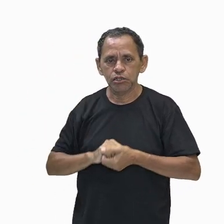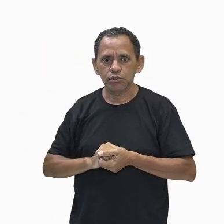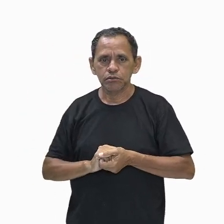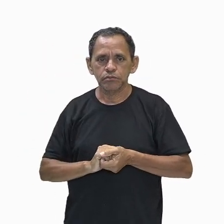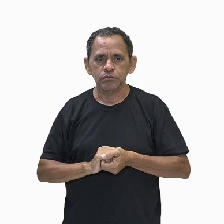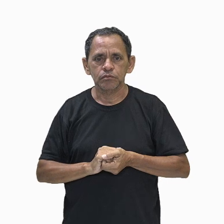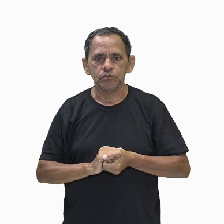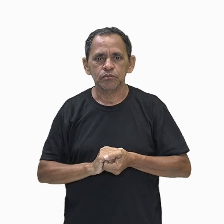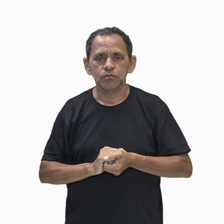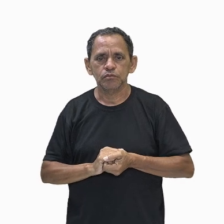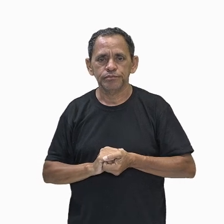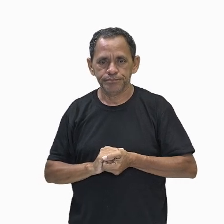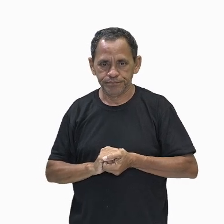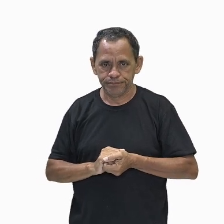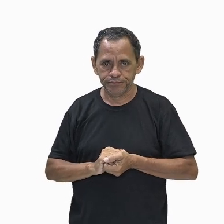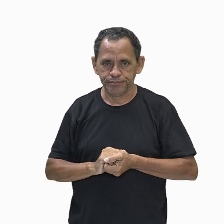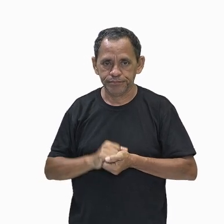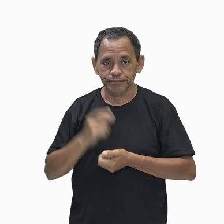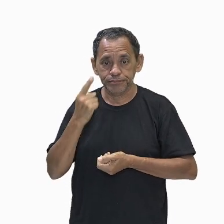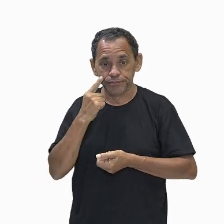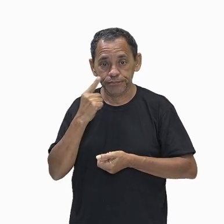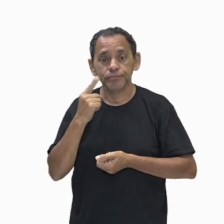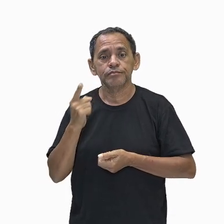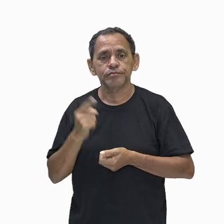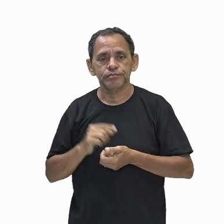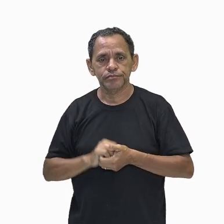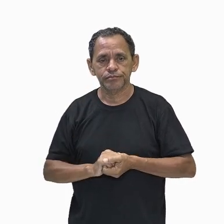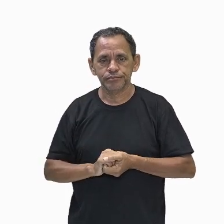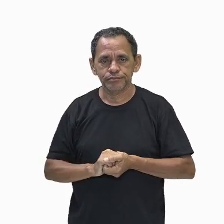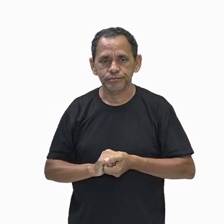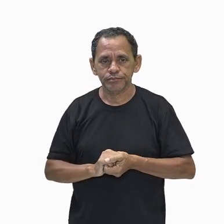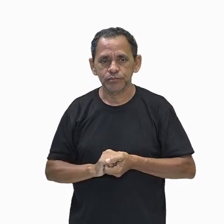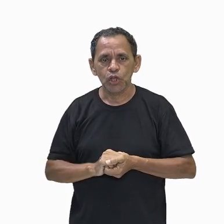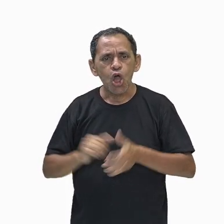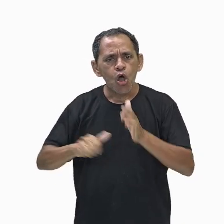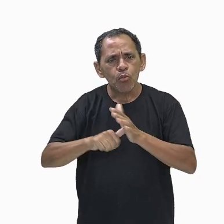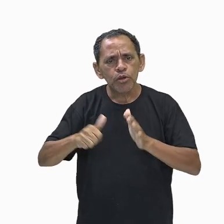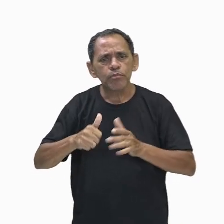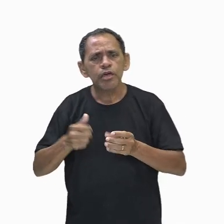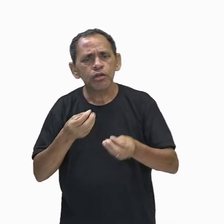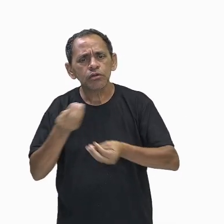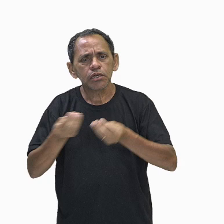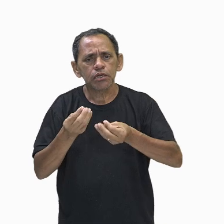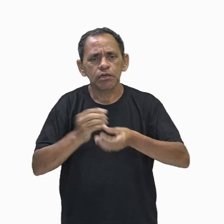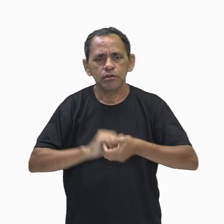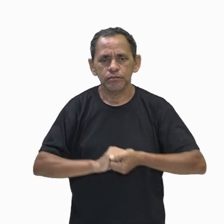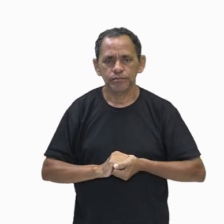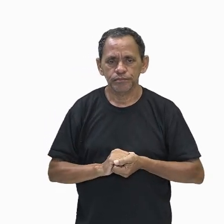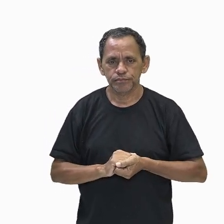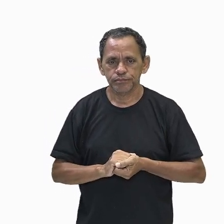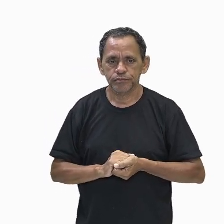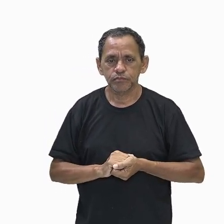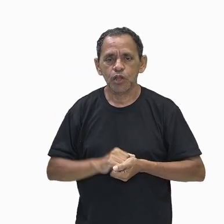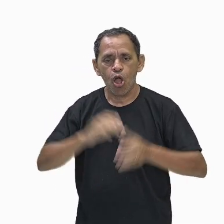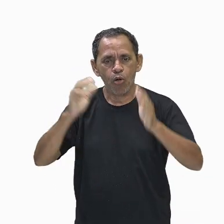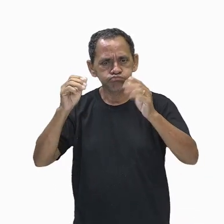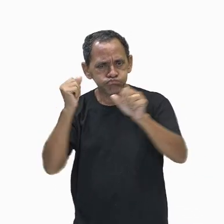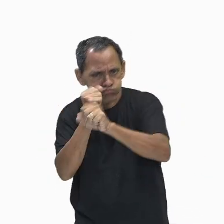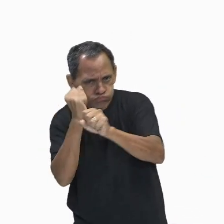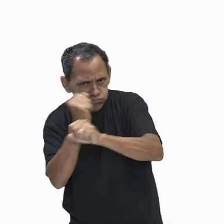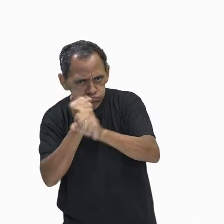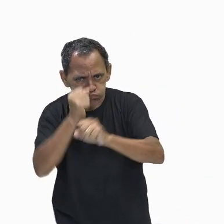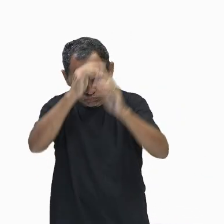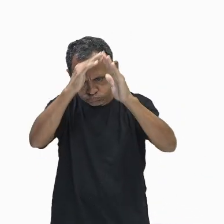esse nome de Zézes, estamos falando da mesma pessoa. O primeiro aí, né, a fazer, então, a construção de pirâmides,